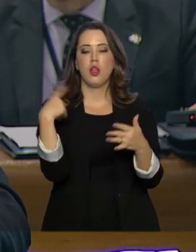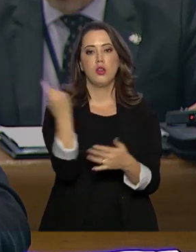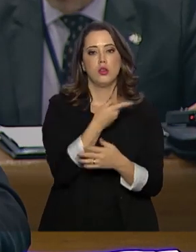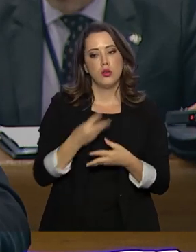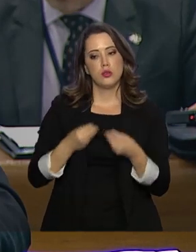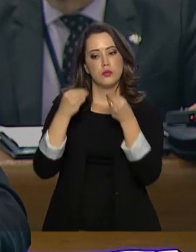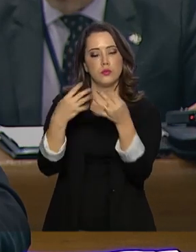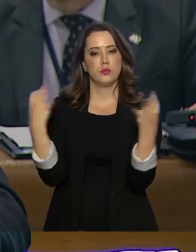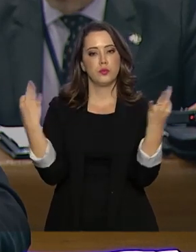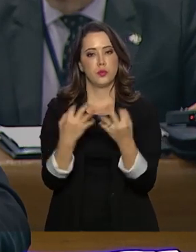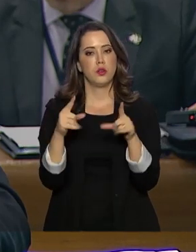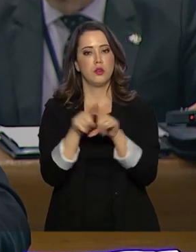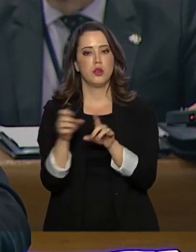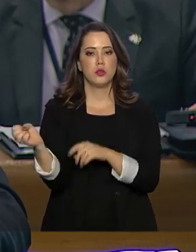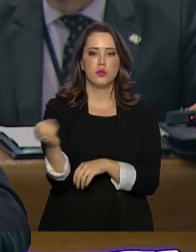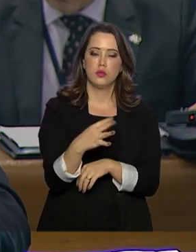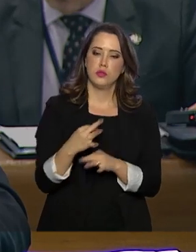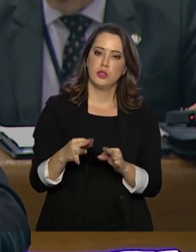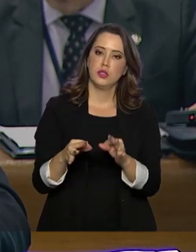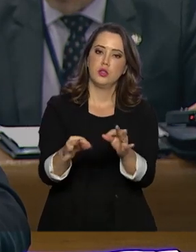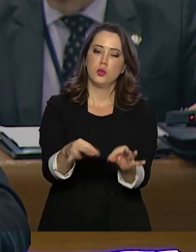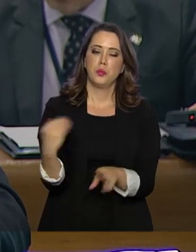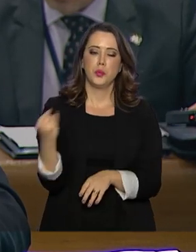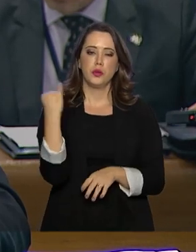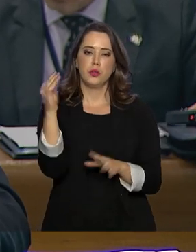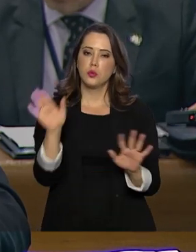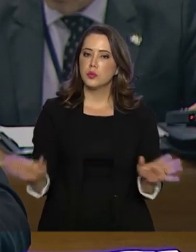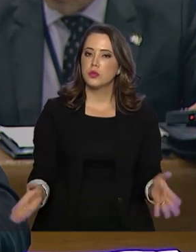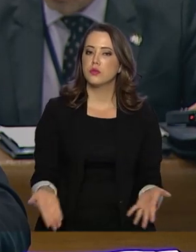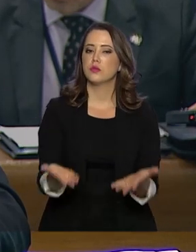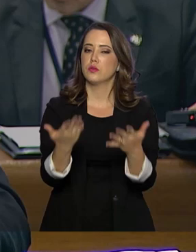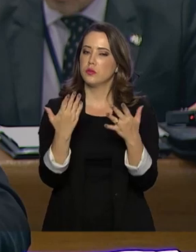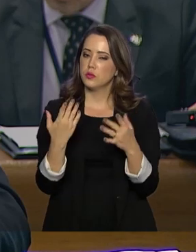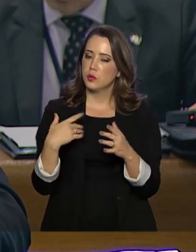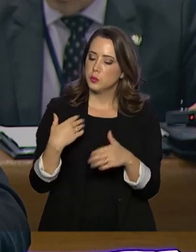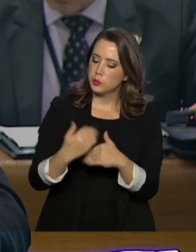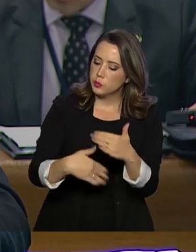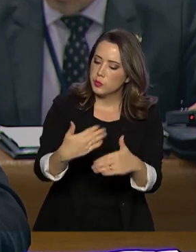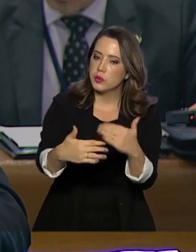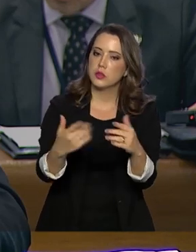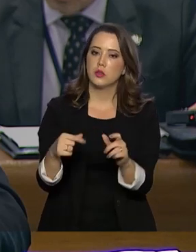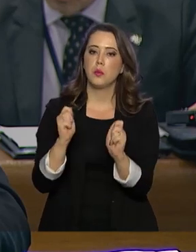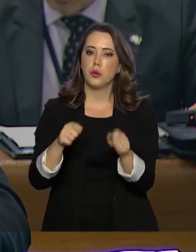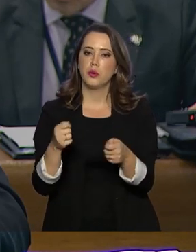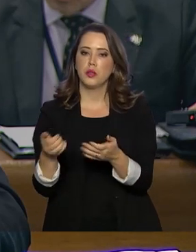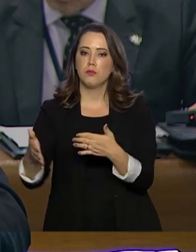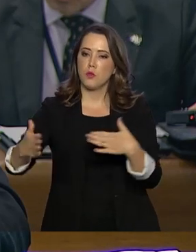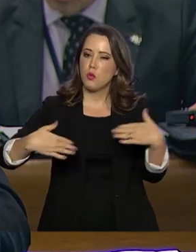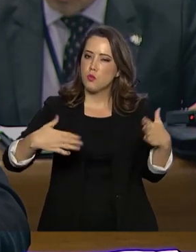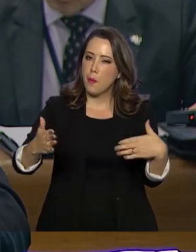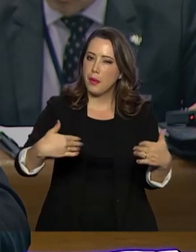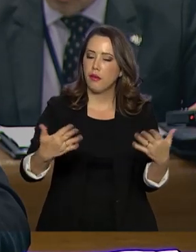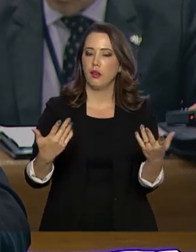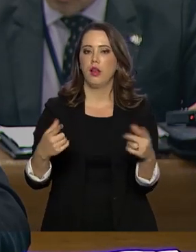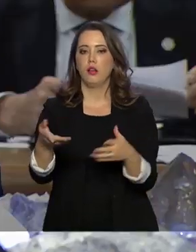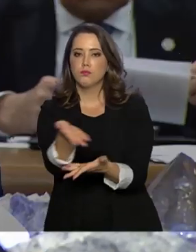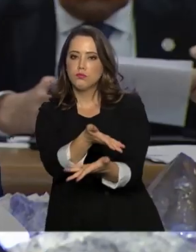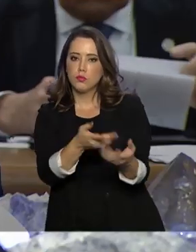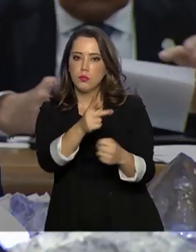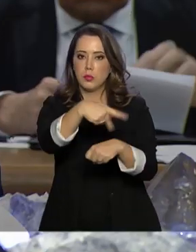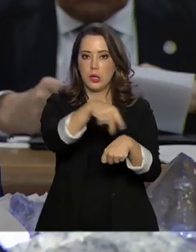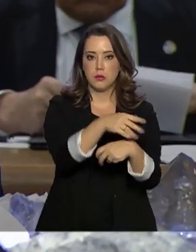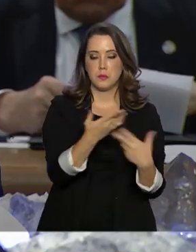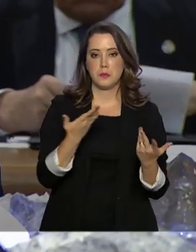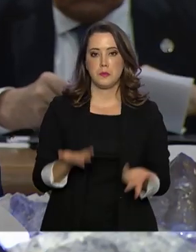ênfase à inovação essencial para fomentar a produtividade e a competitividade de nossas economias.